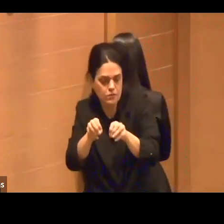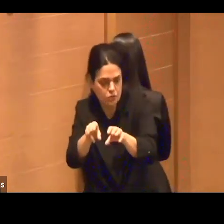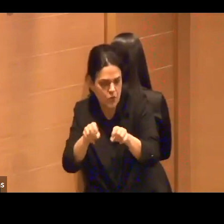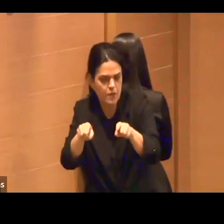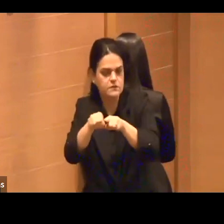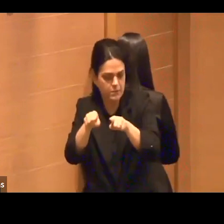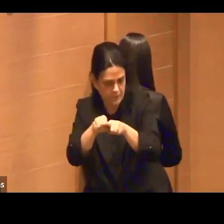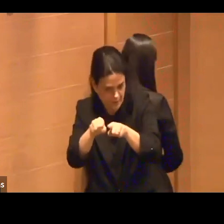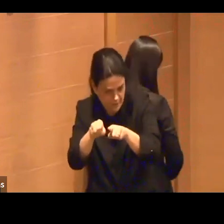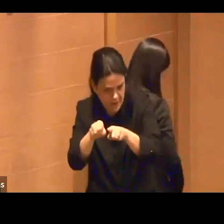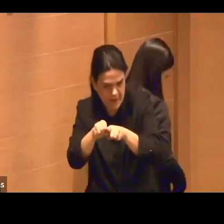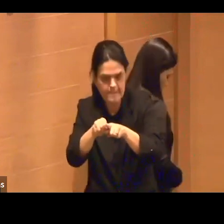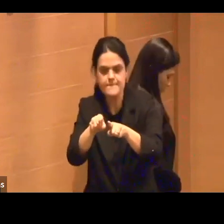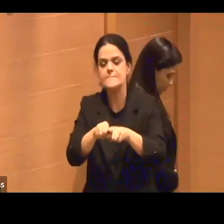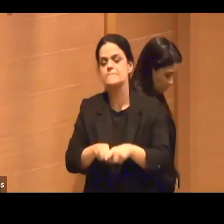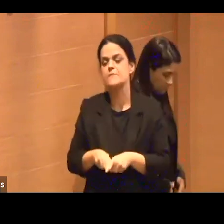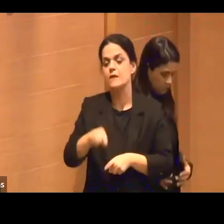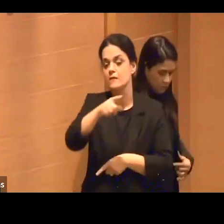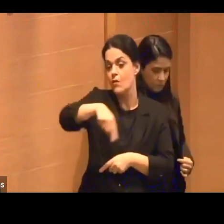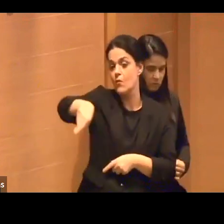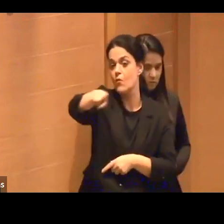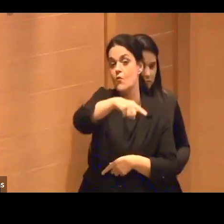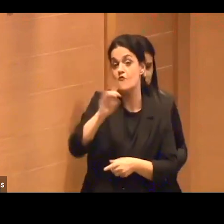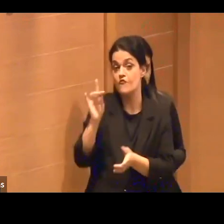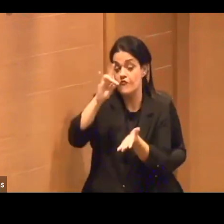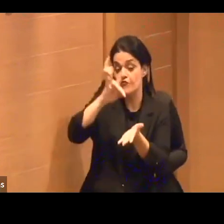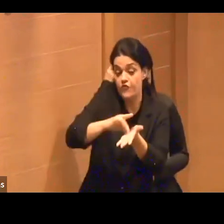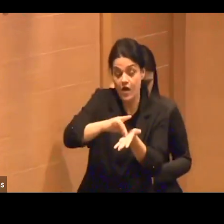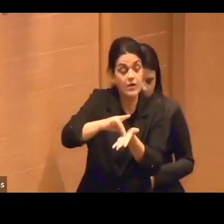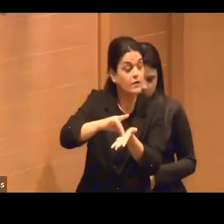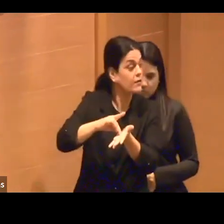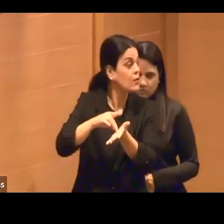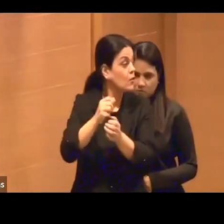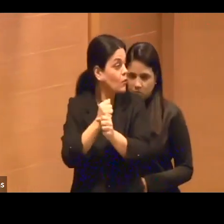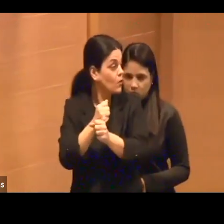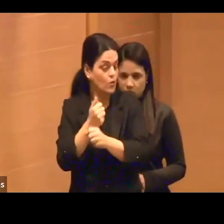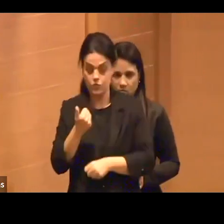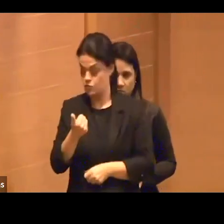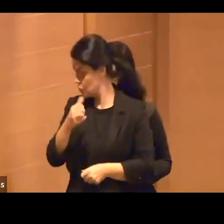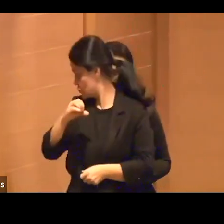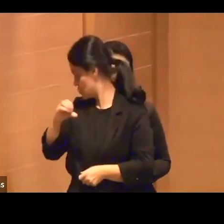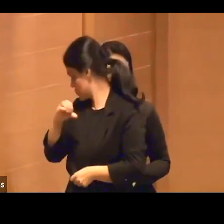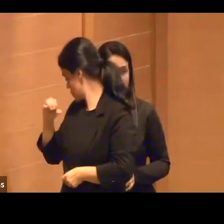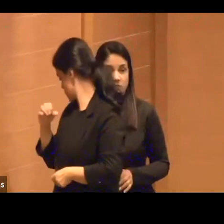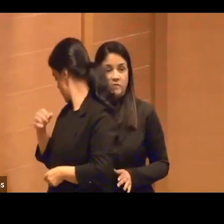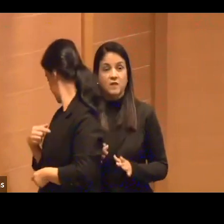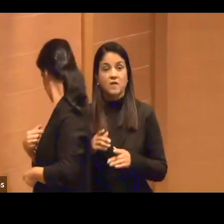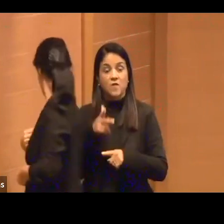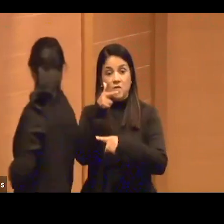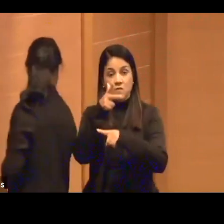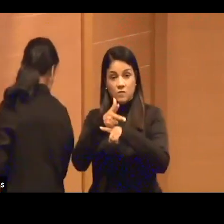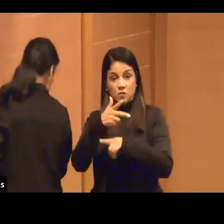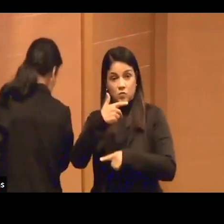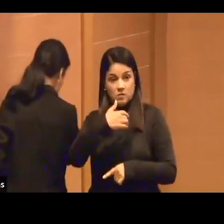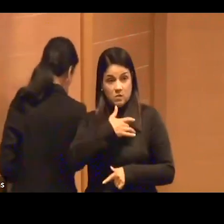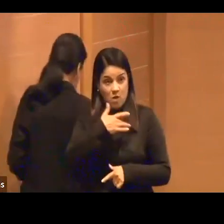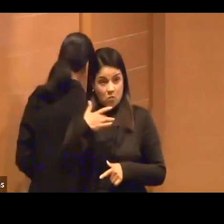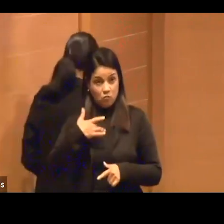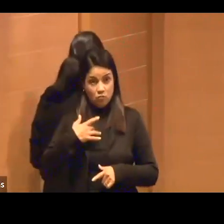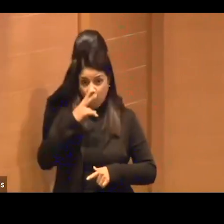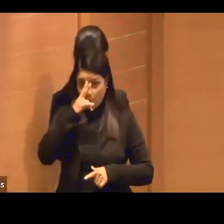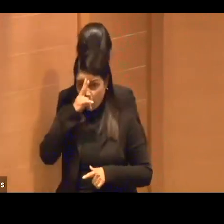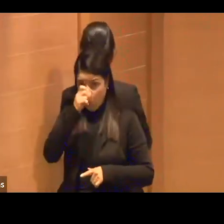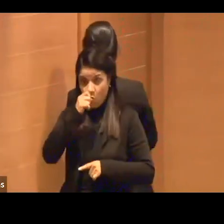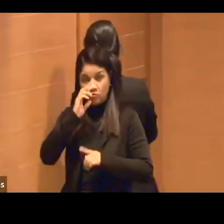adiante, eu achei que é isso na página de vocês, em 99, o vídeo saúde, mas ele já era forte, viu? Porque já